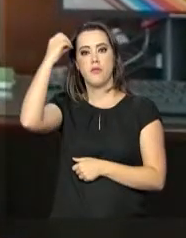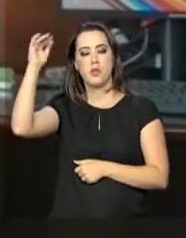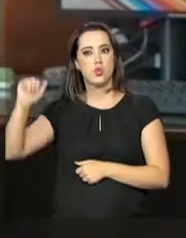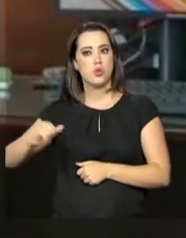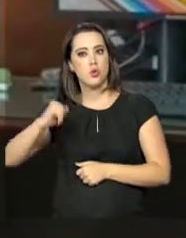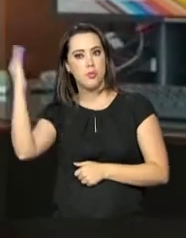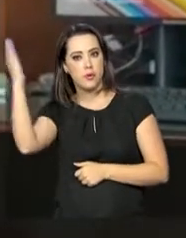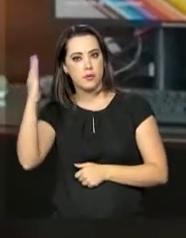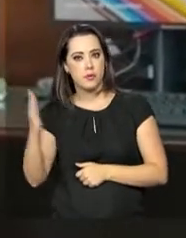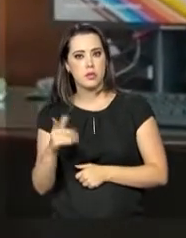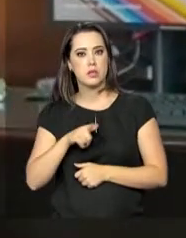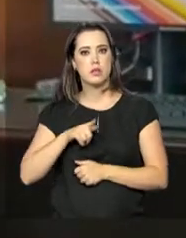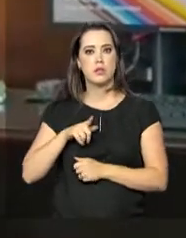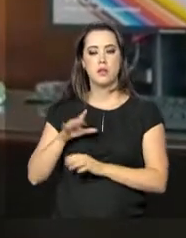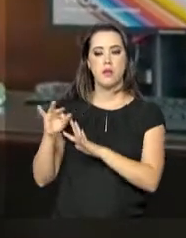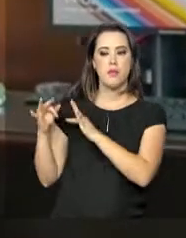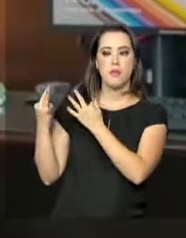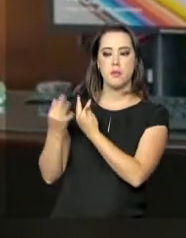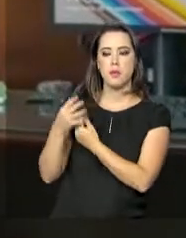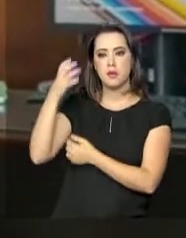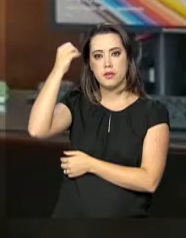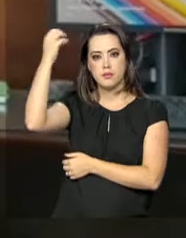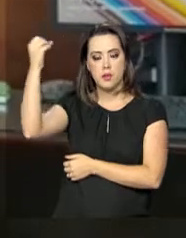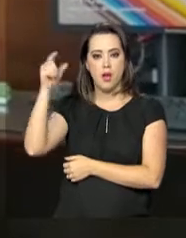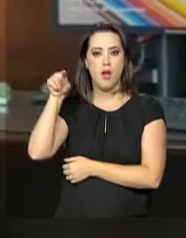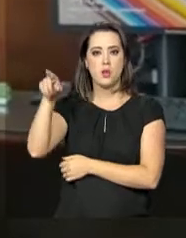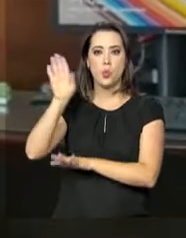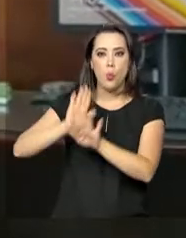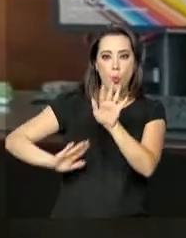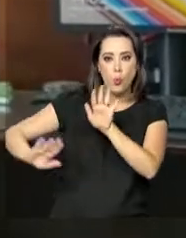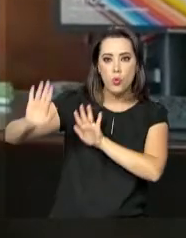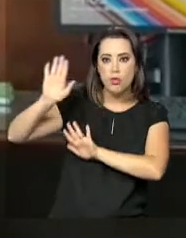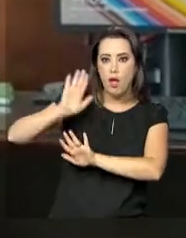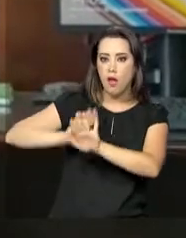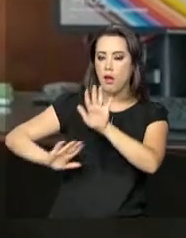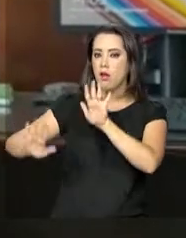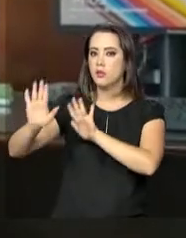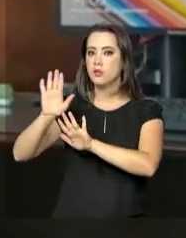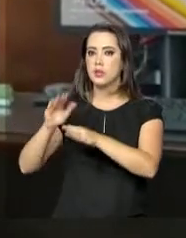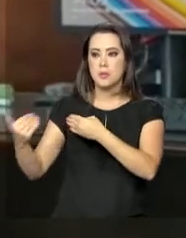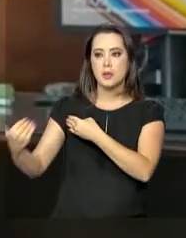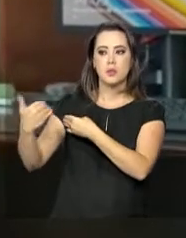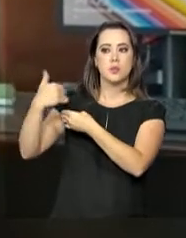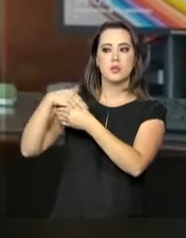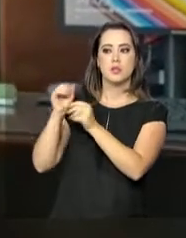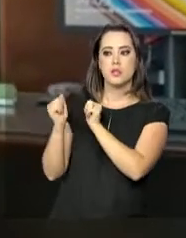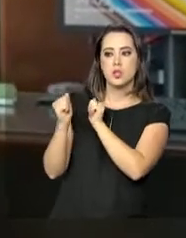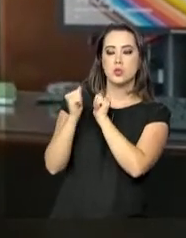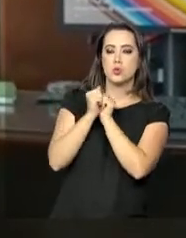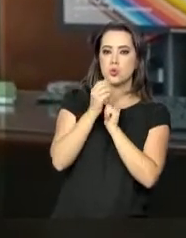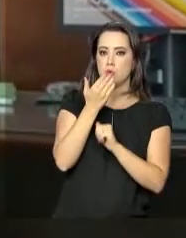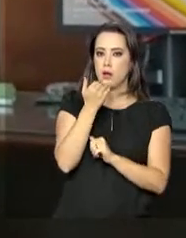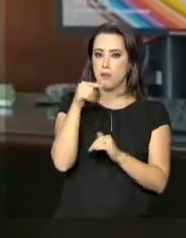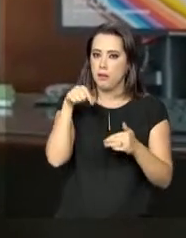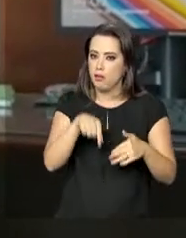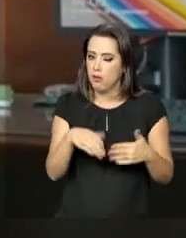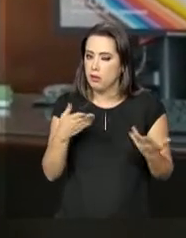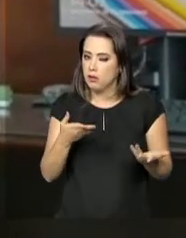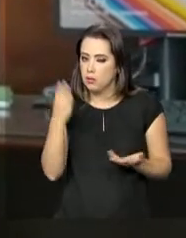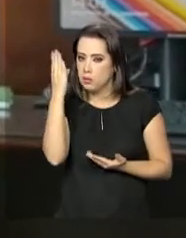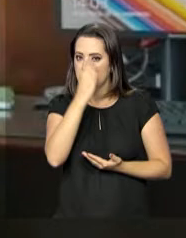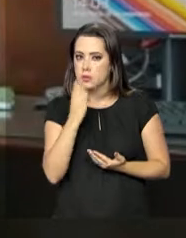ou quem tem parente que viaja para o exterior, que tome o máximo de cuidado para não trazer comida para cá nesse momento.